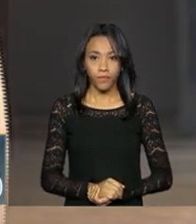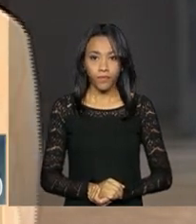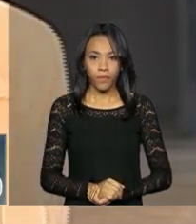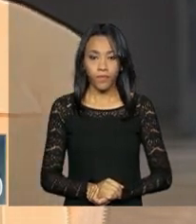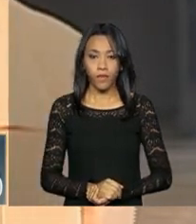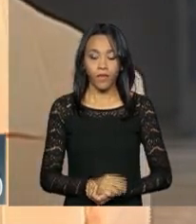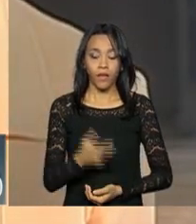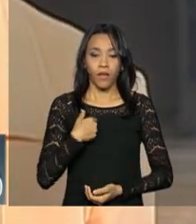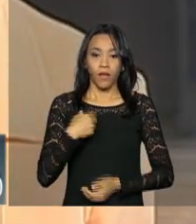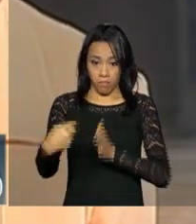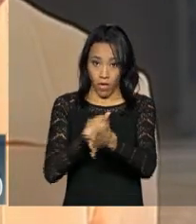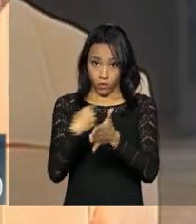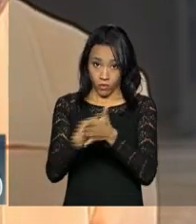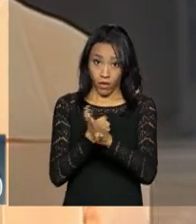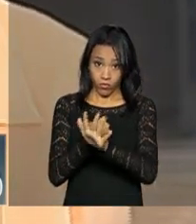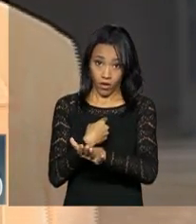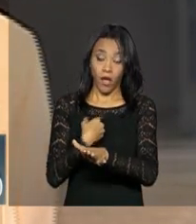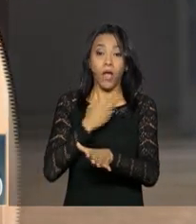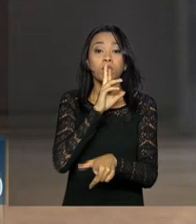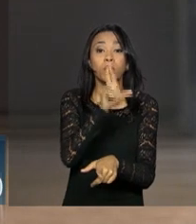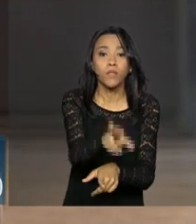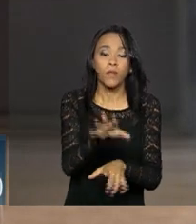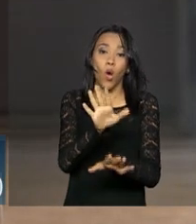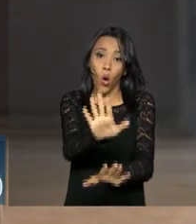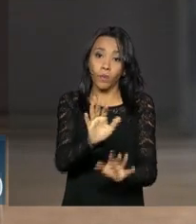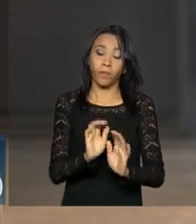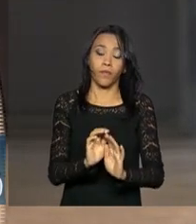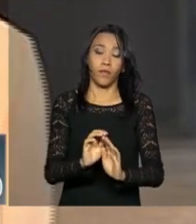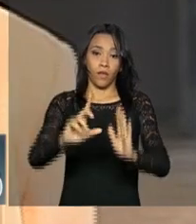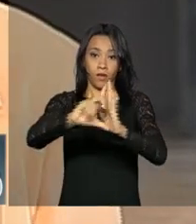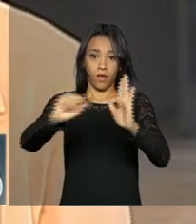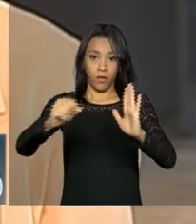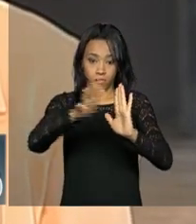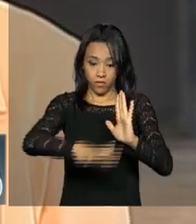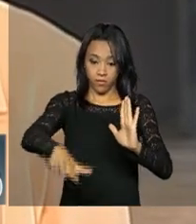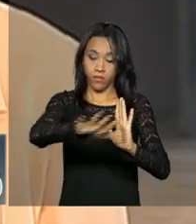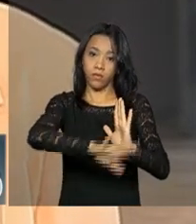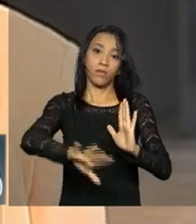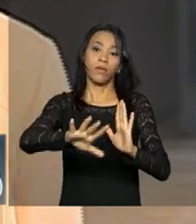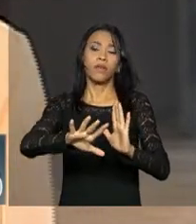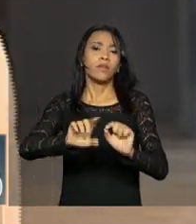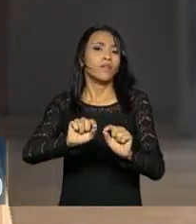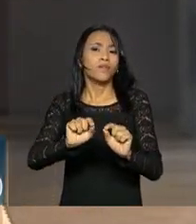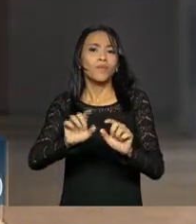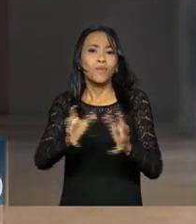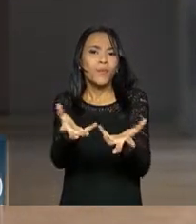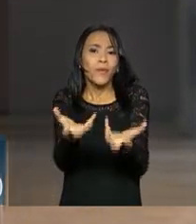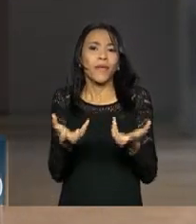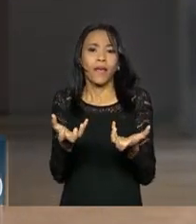O Palácio do Planalto não está pretendendo transformar